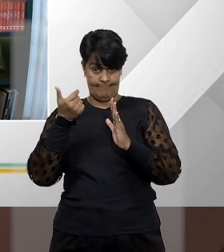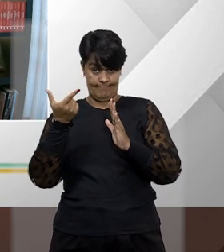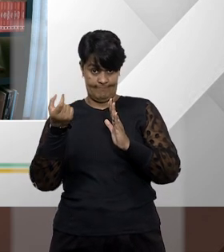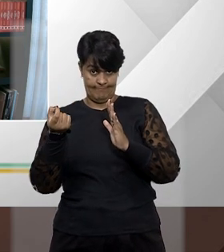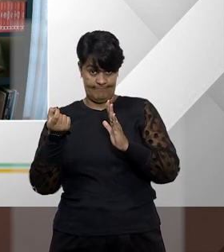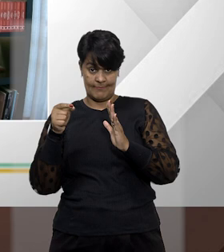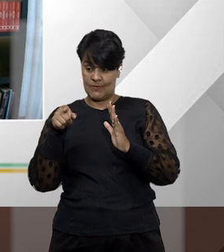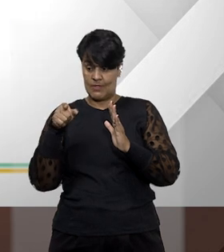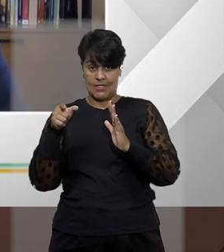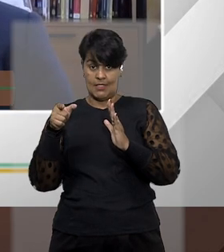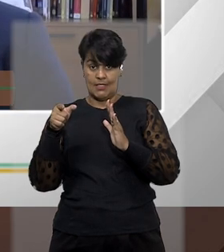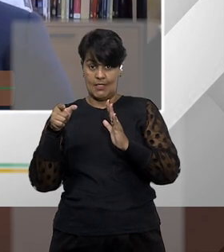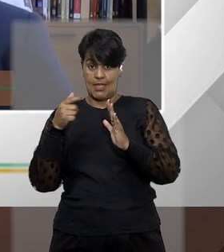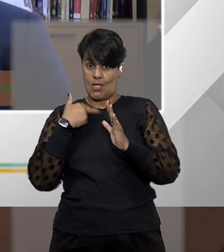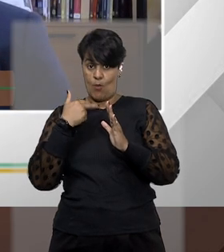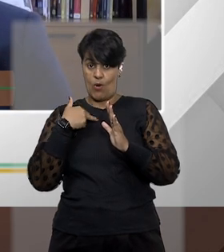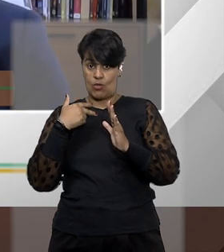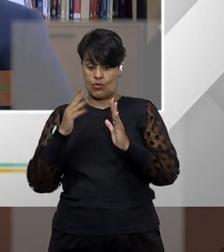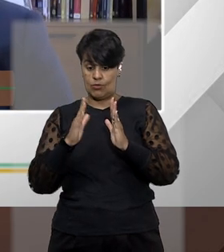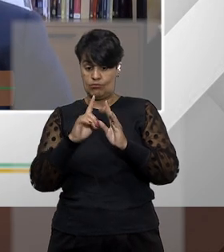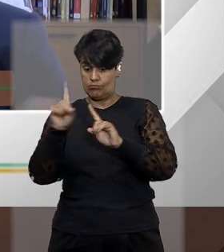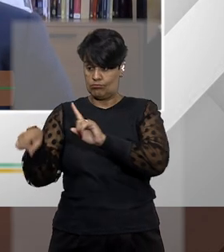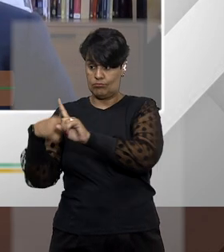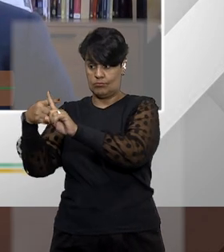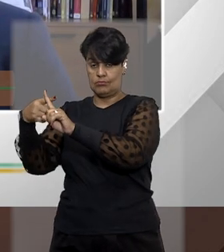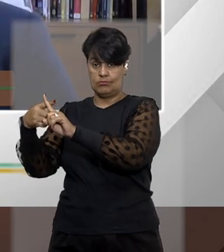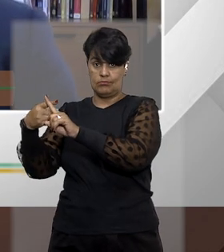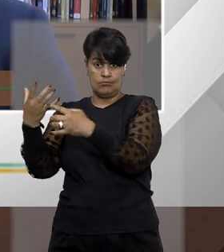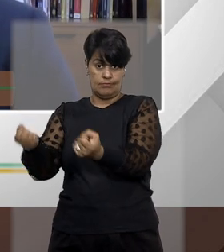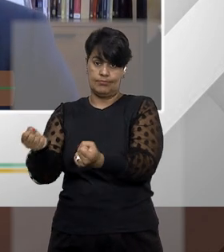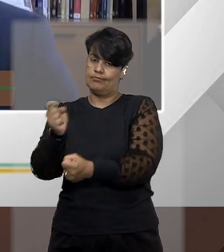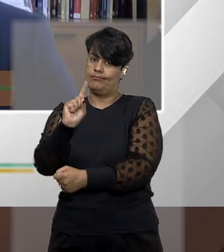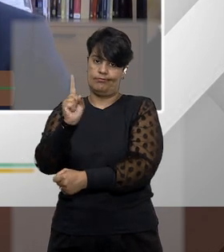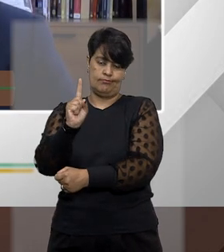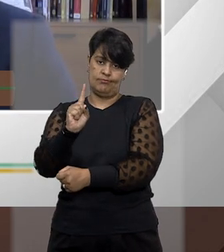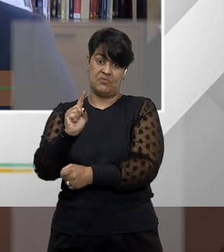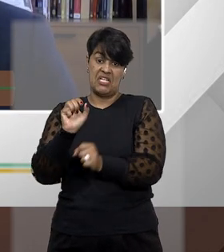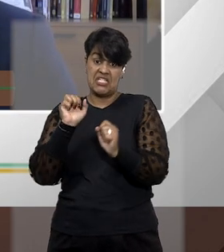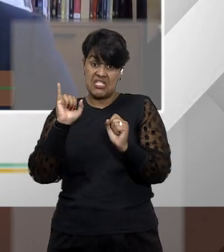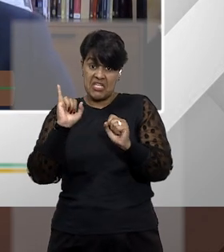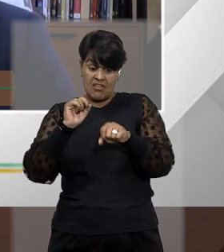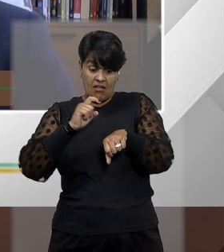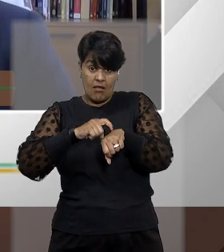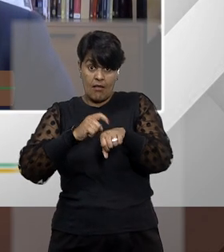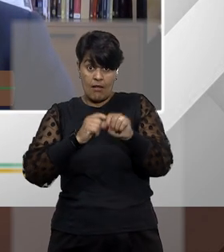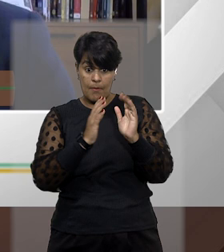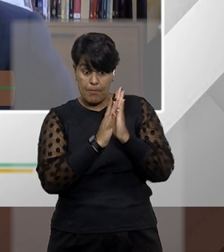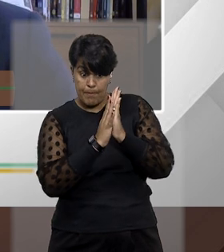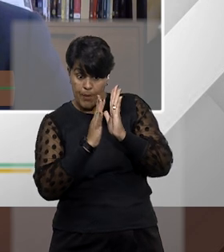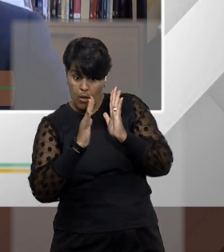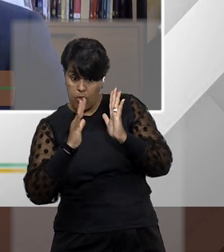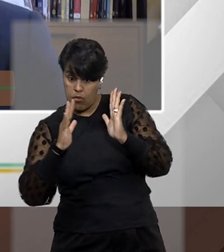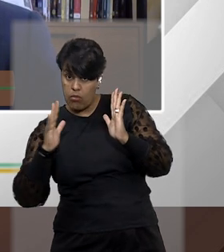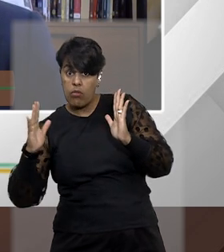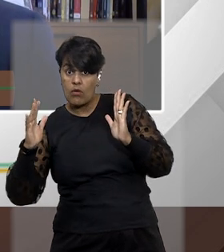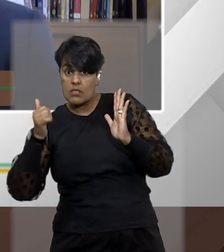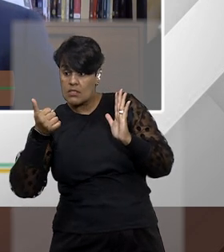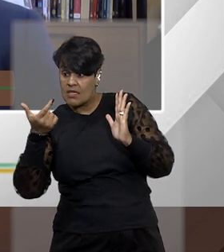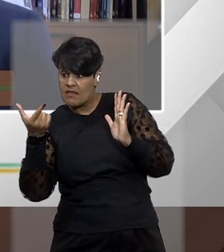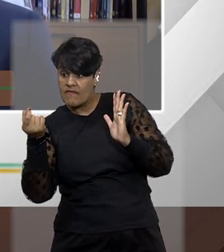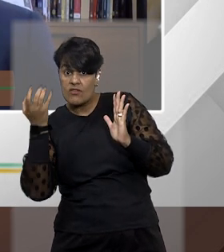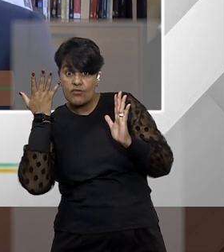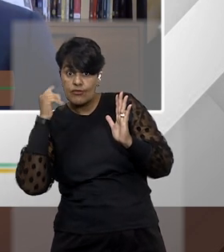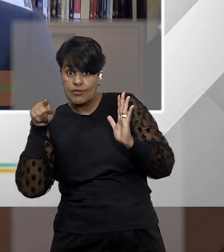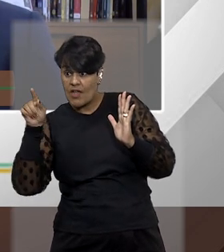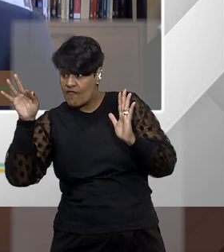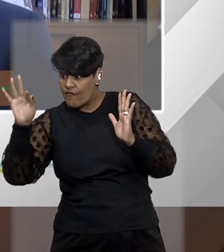suspensão, interrupção, não será mais um remédio cabível o mandado de segurança. Então, ultrapassado esse prazo, se